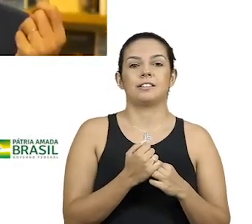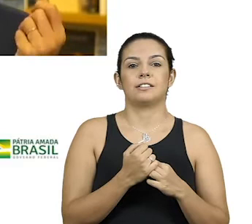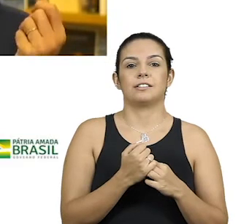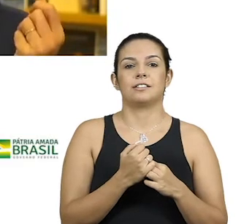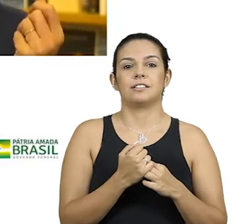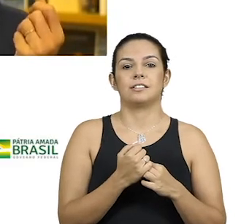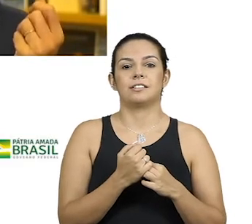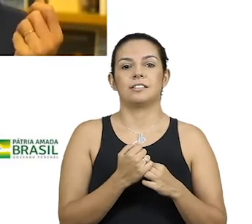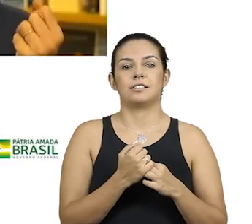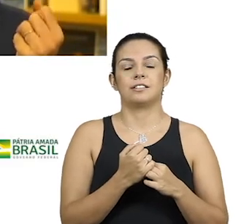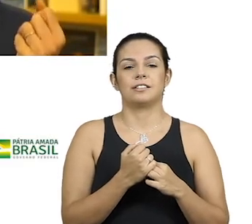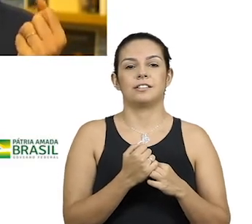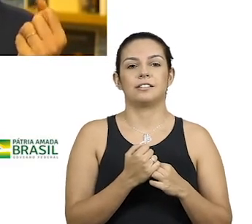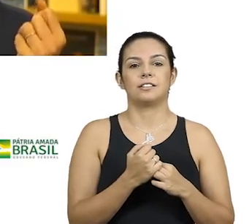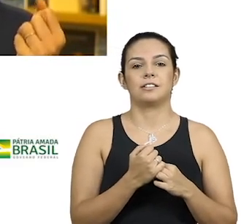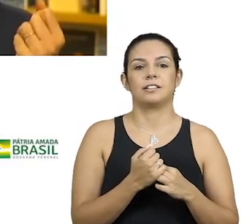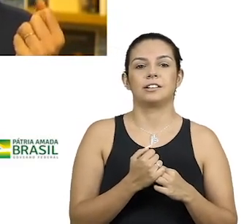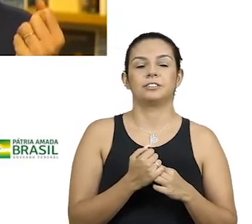nobre.